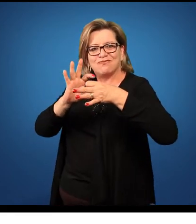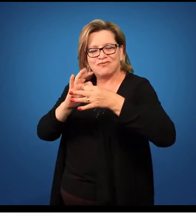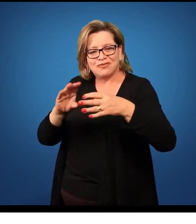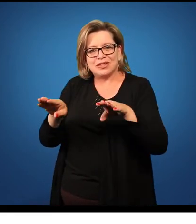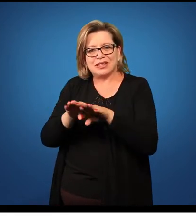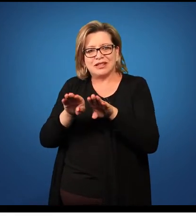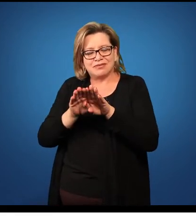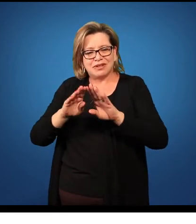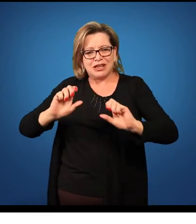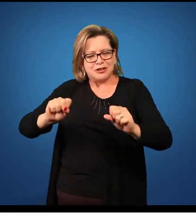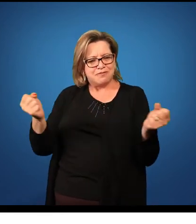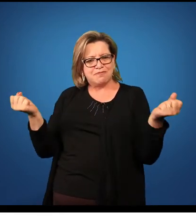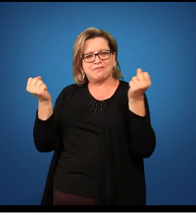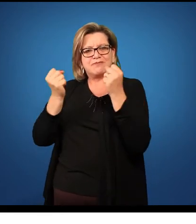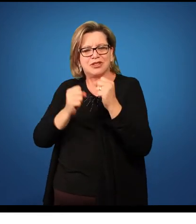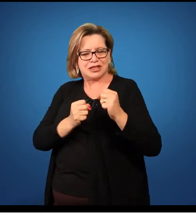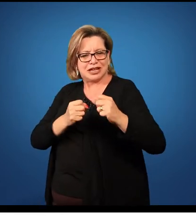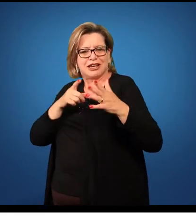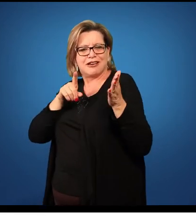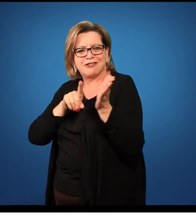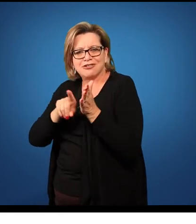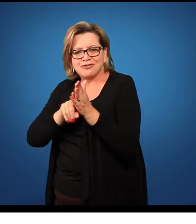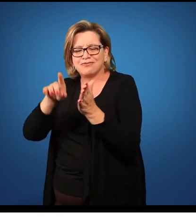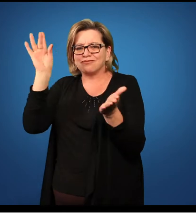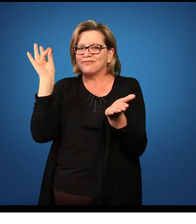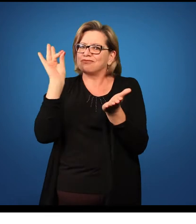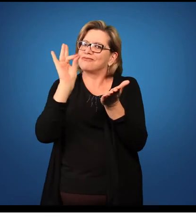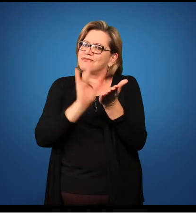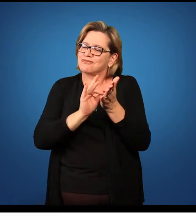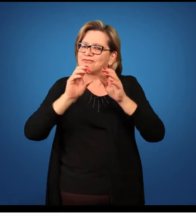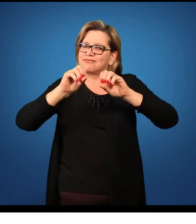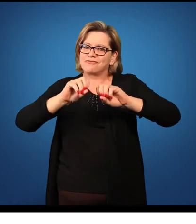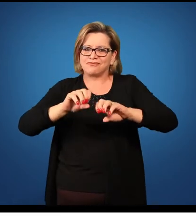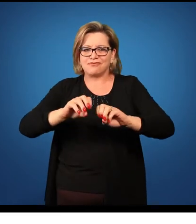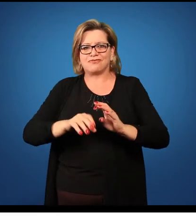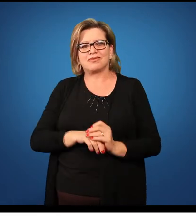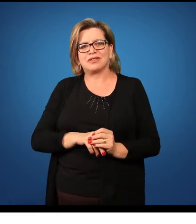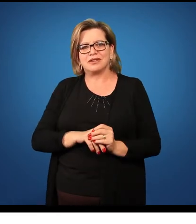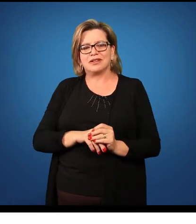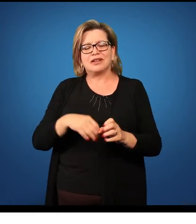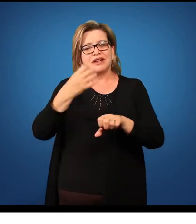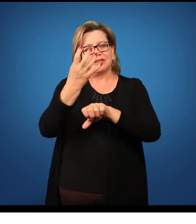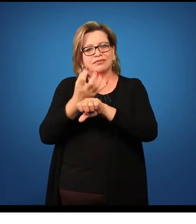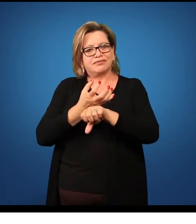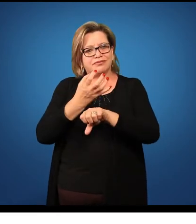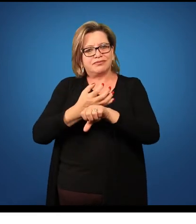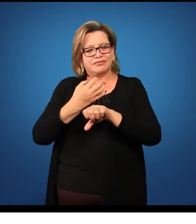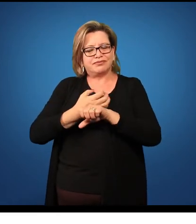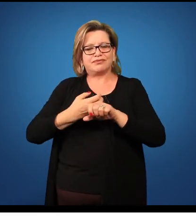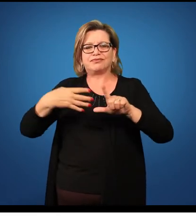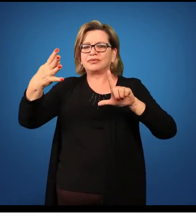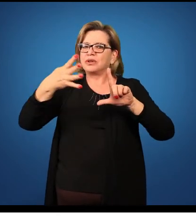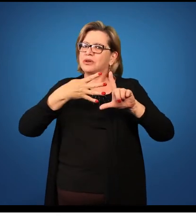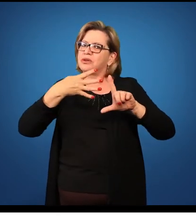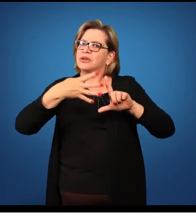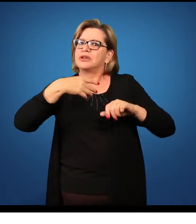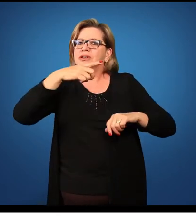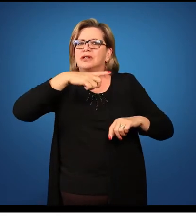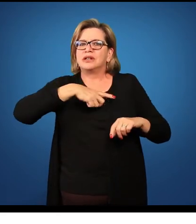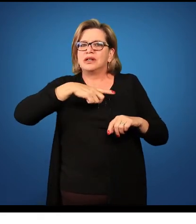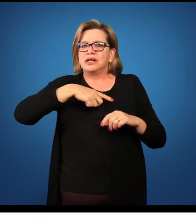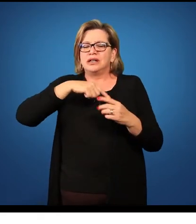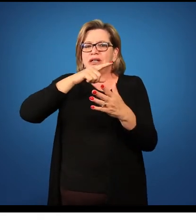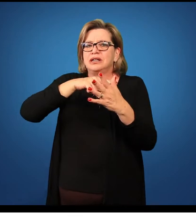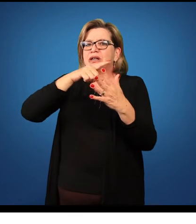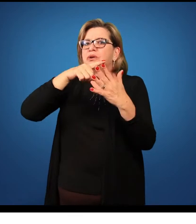de problematizar e questionar a realidade educacional. Nessa disciplina, na plataforma, nós vamos apresentar